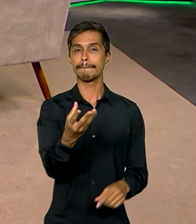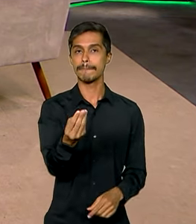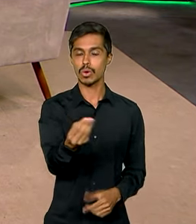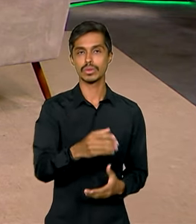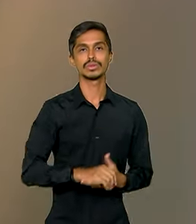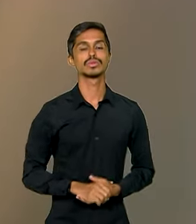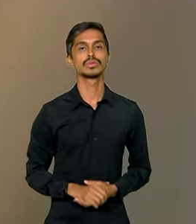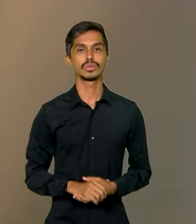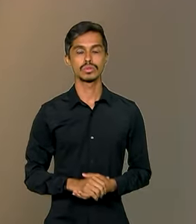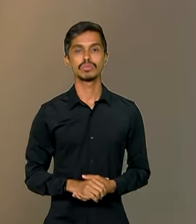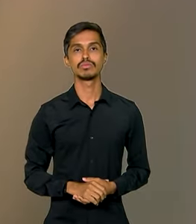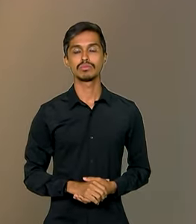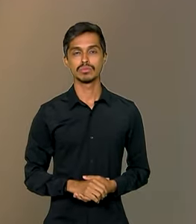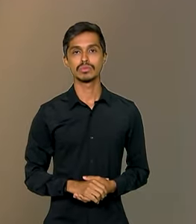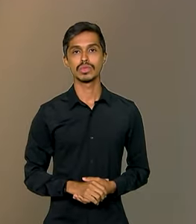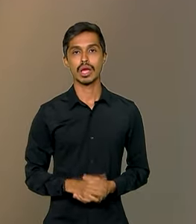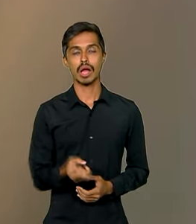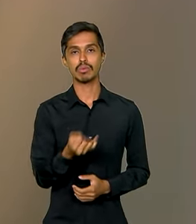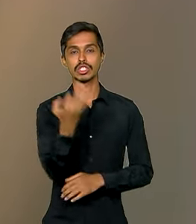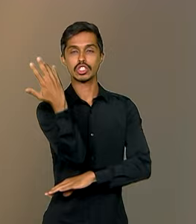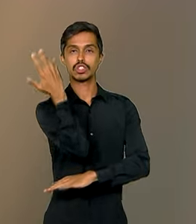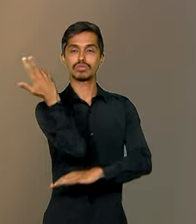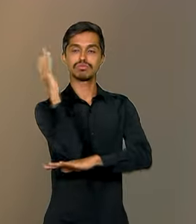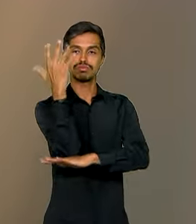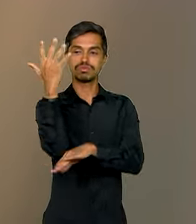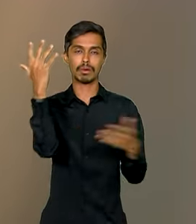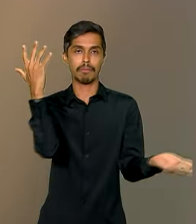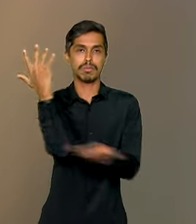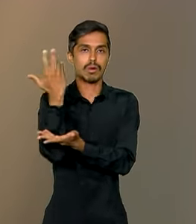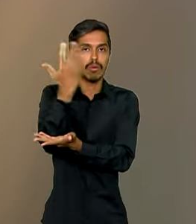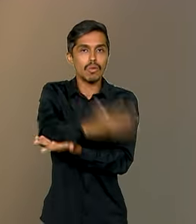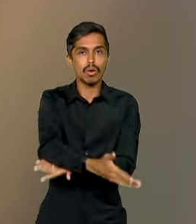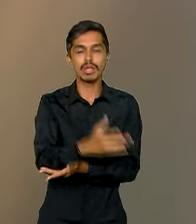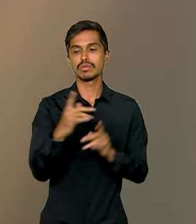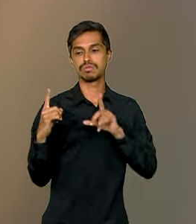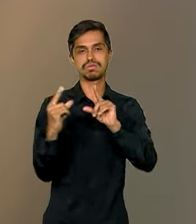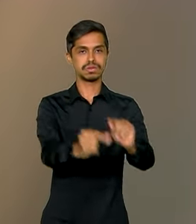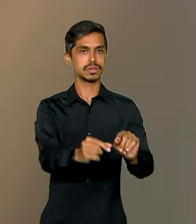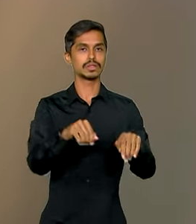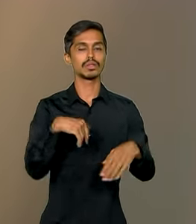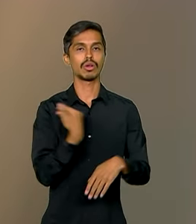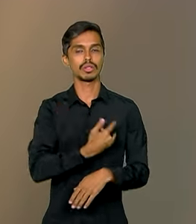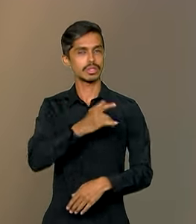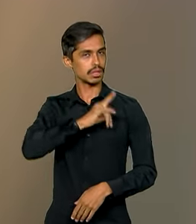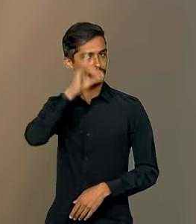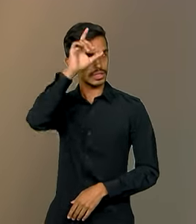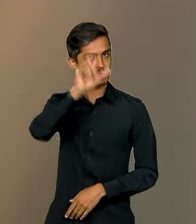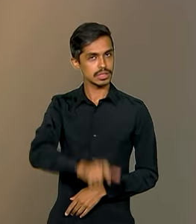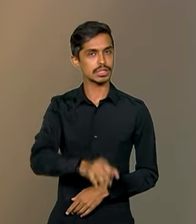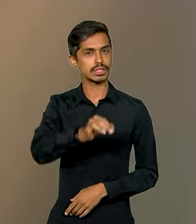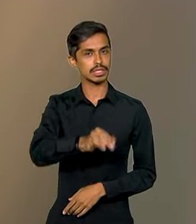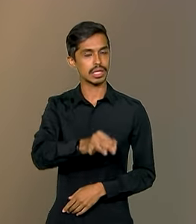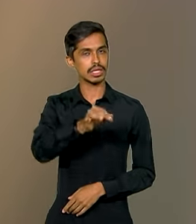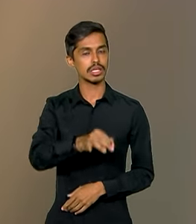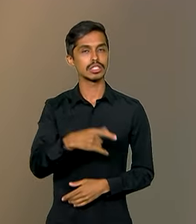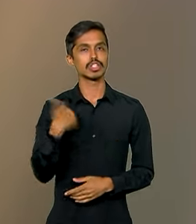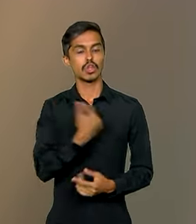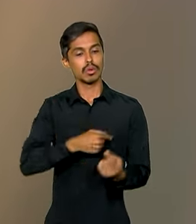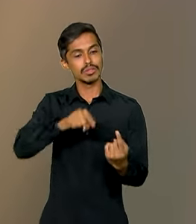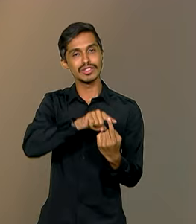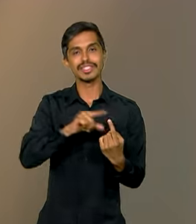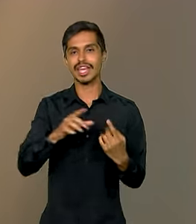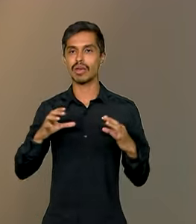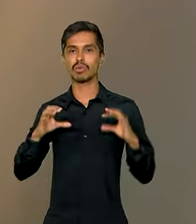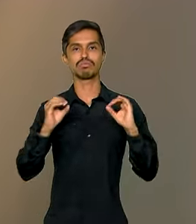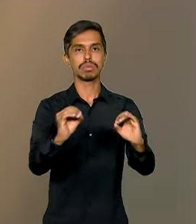o desmatamento na Amazônia. E com esse plano, eu tenho certeza que a gente caminha para o nosso objetivo, que é zerar